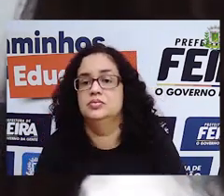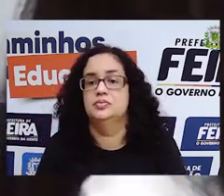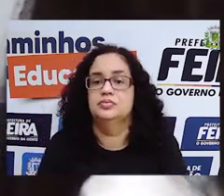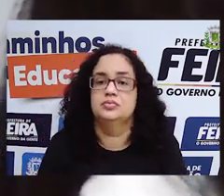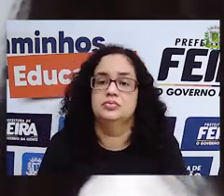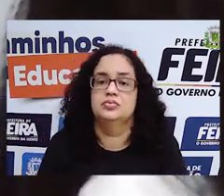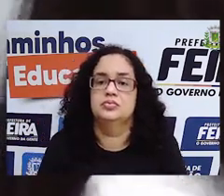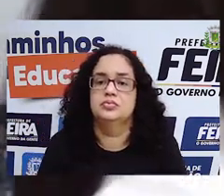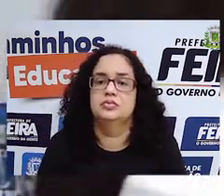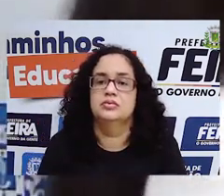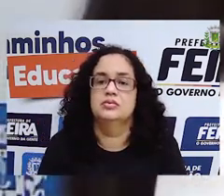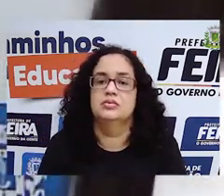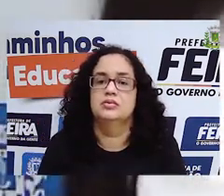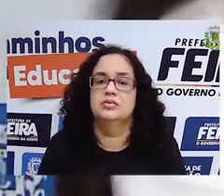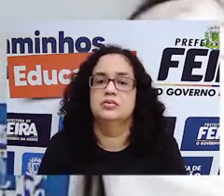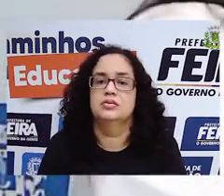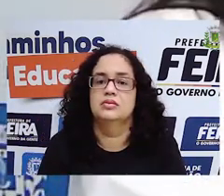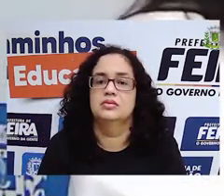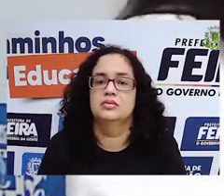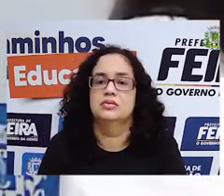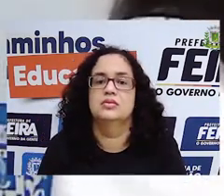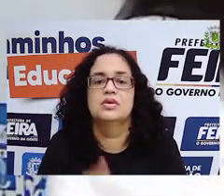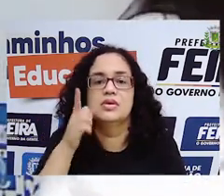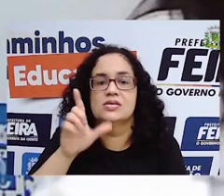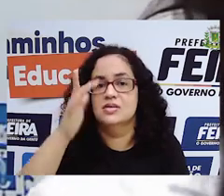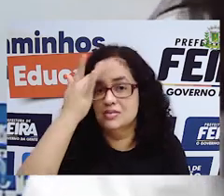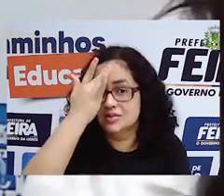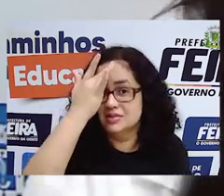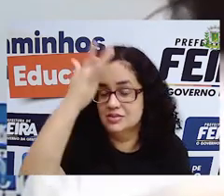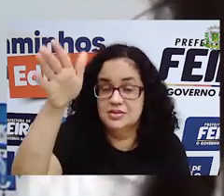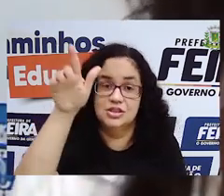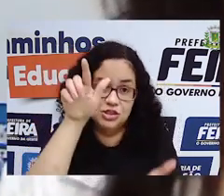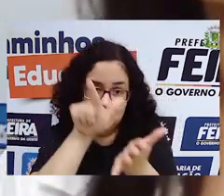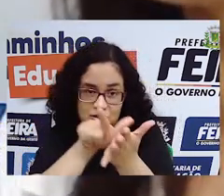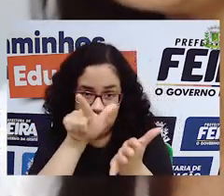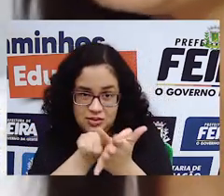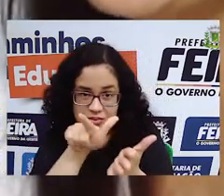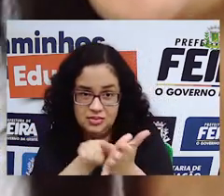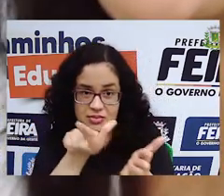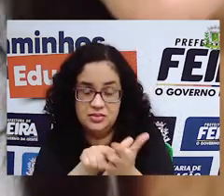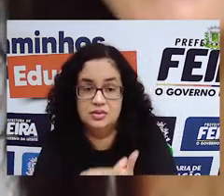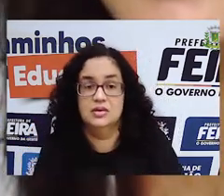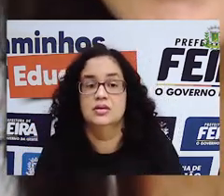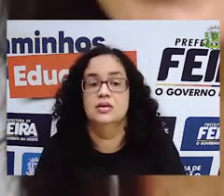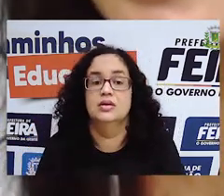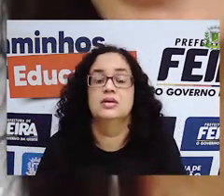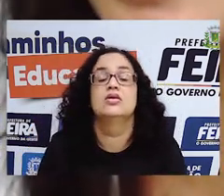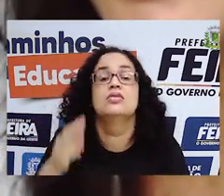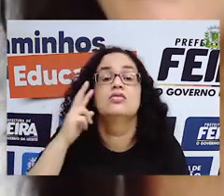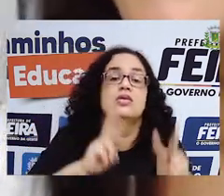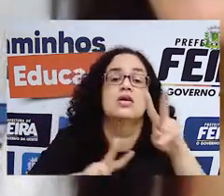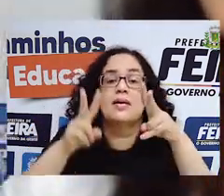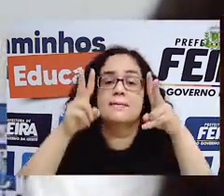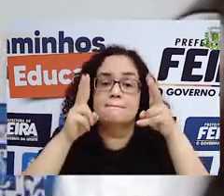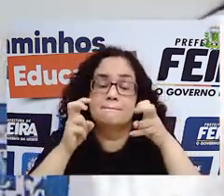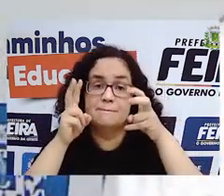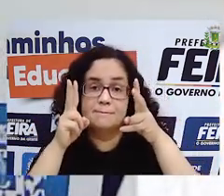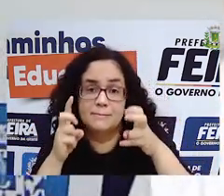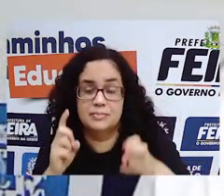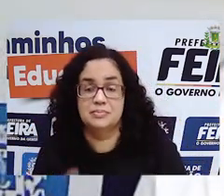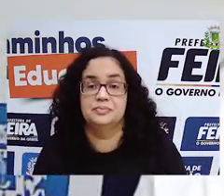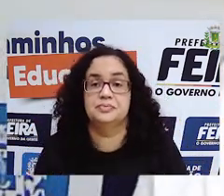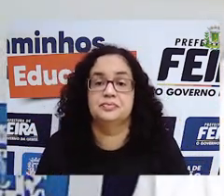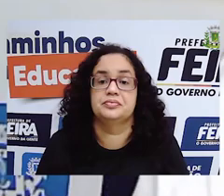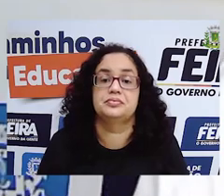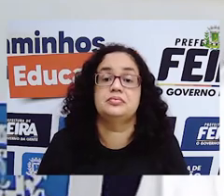para o copo. Ah, meu Deus. Mais fácil que o papel. Então, o a gente observa aí, ó? A gente